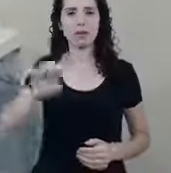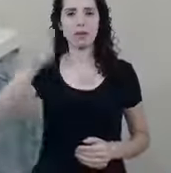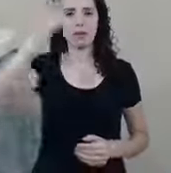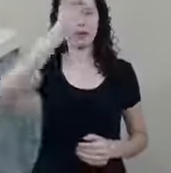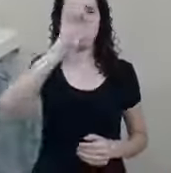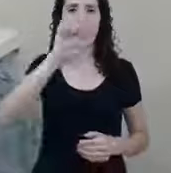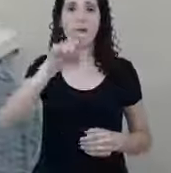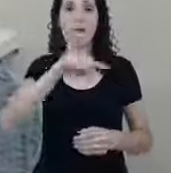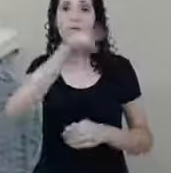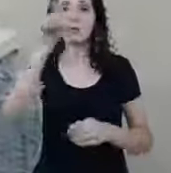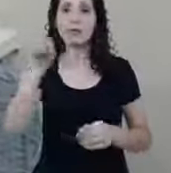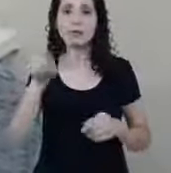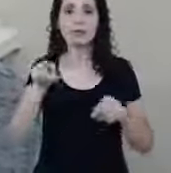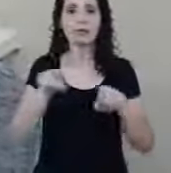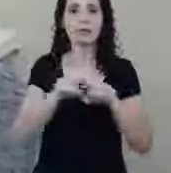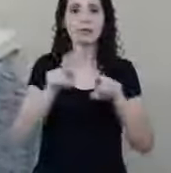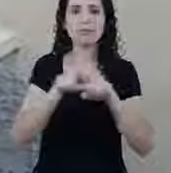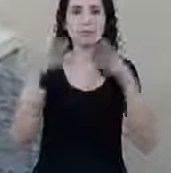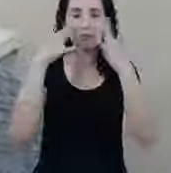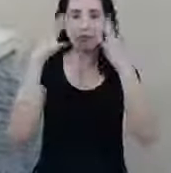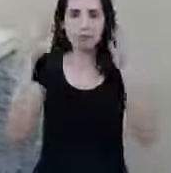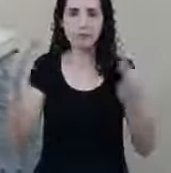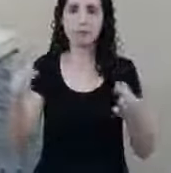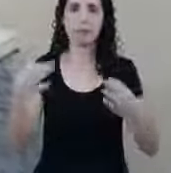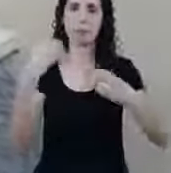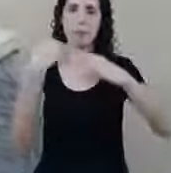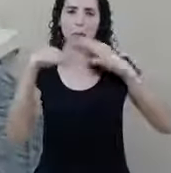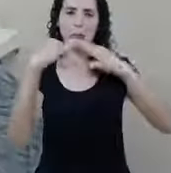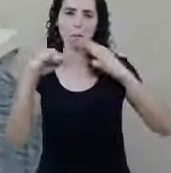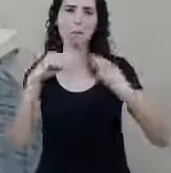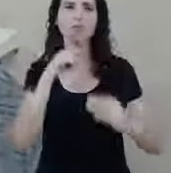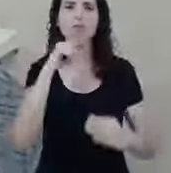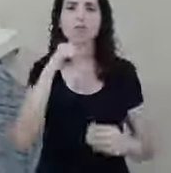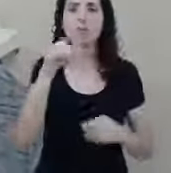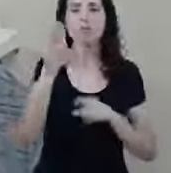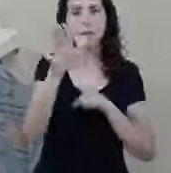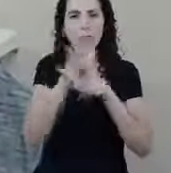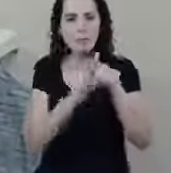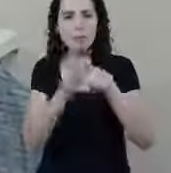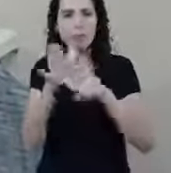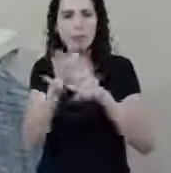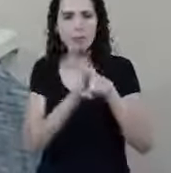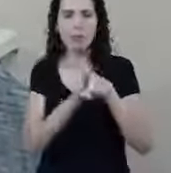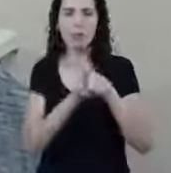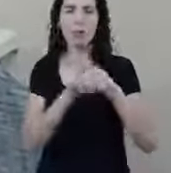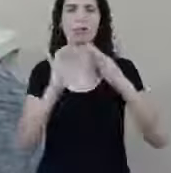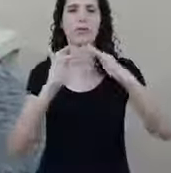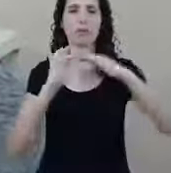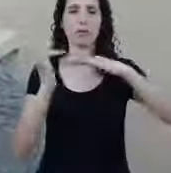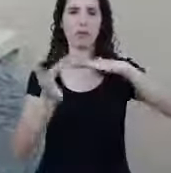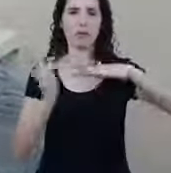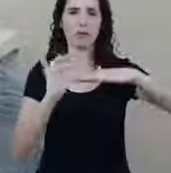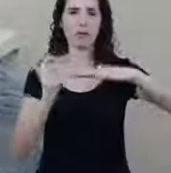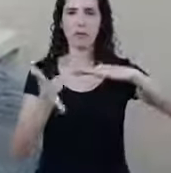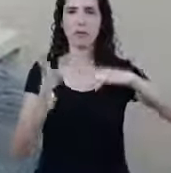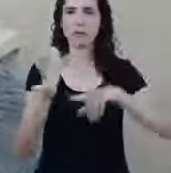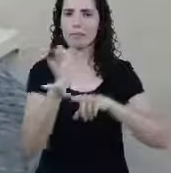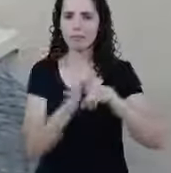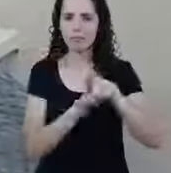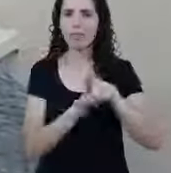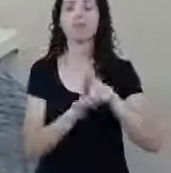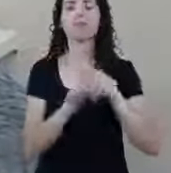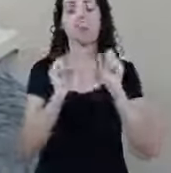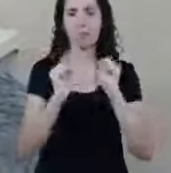você ficar aí conectado com a gente e envia as suas dúvidas para nós, nas nossas plataformas digitais, suas perguntas